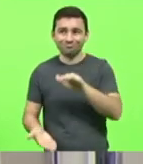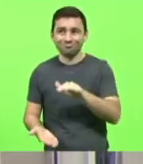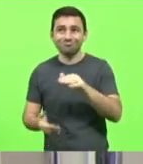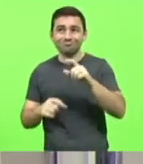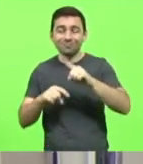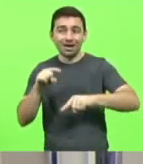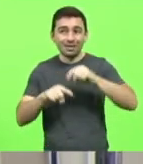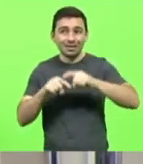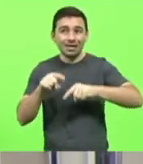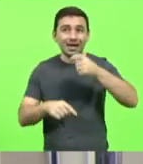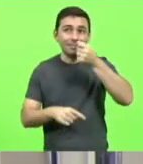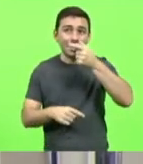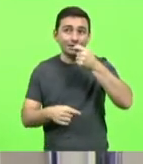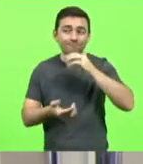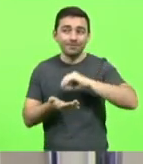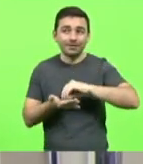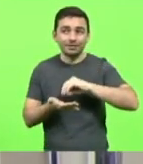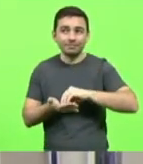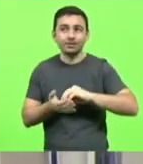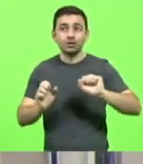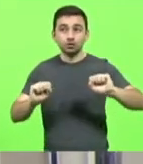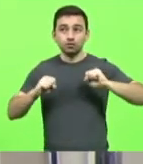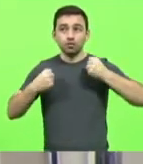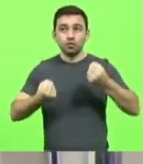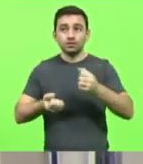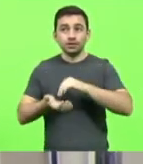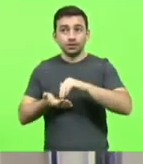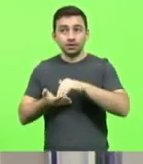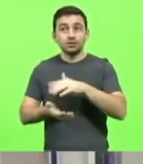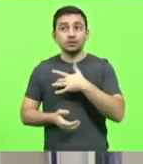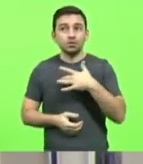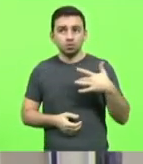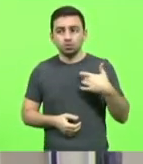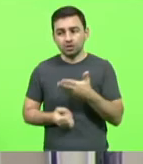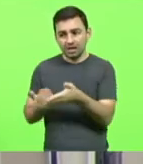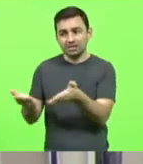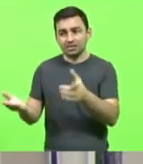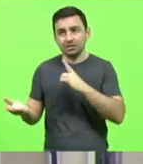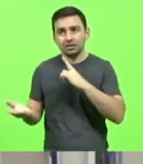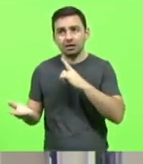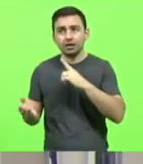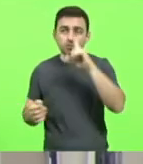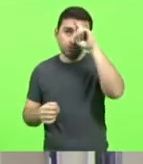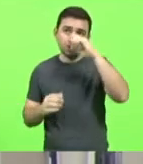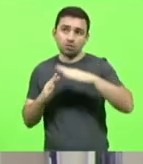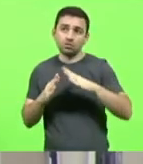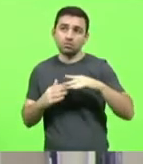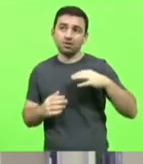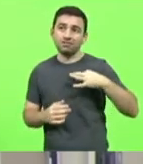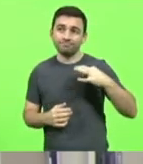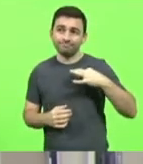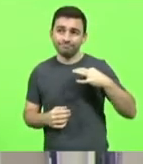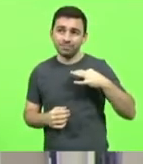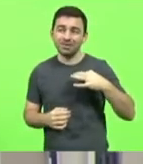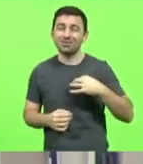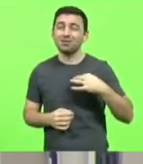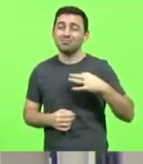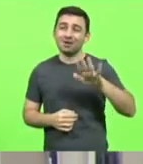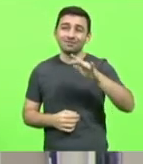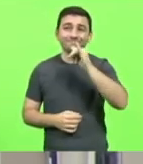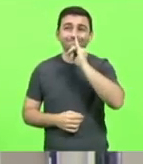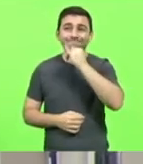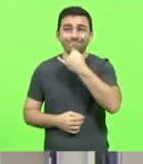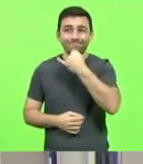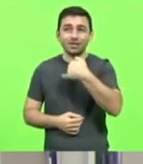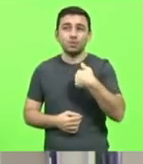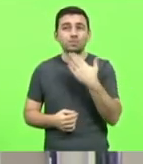tem um esforço grande da Secretaria Estadual de Saúde e dos hospitais filantrópicos, mas, infelizmente, queria fazer